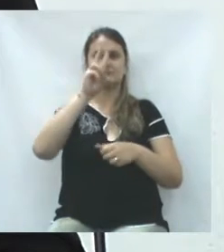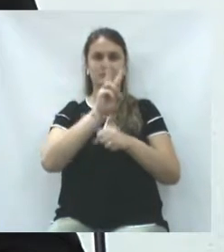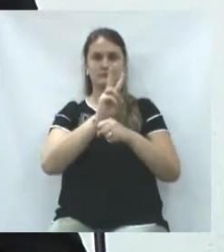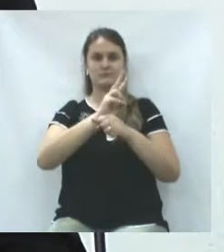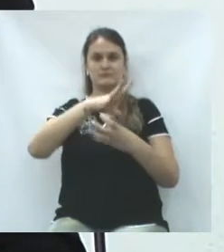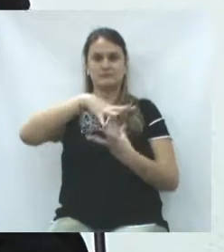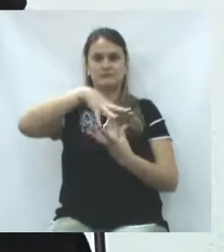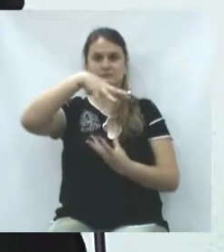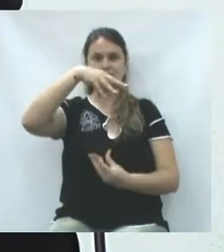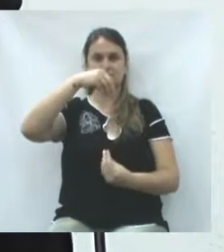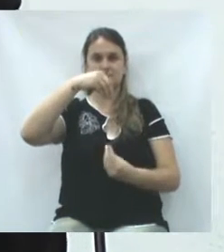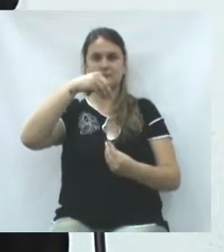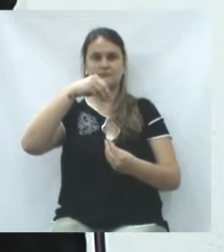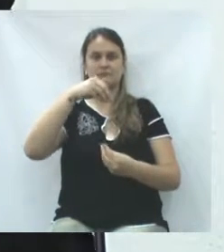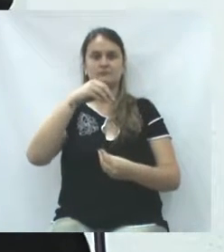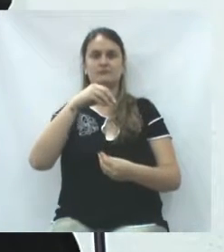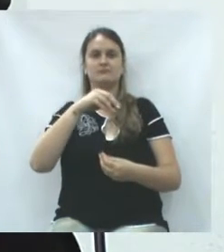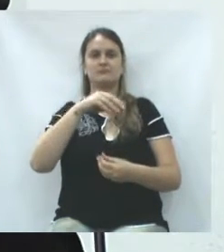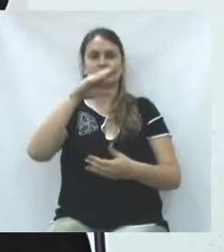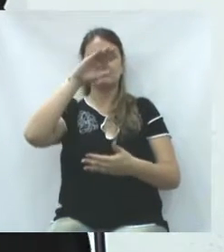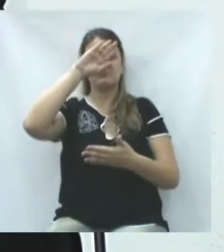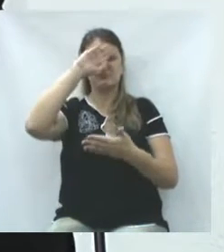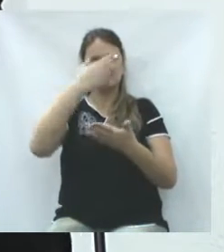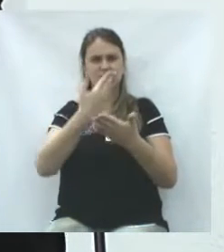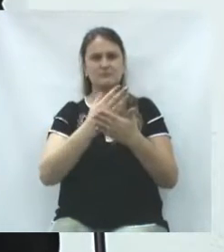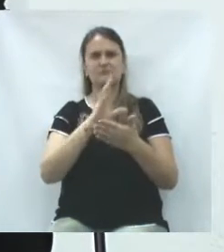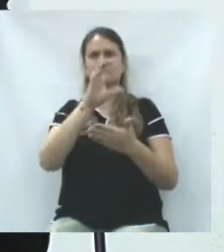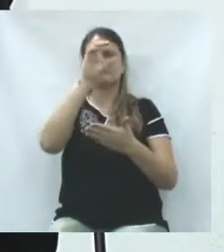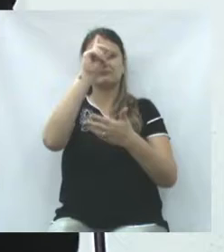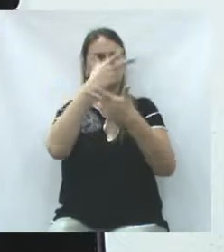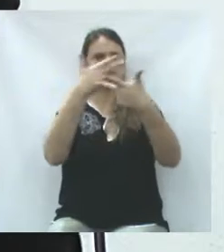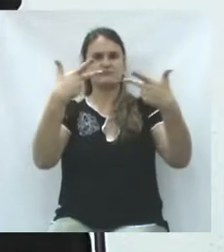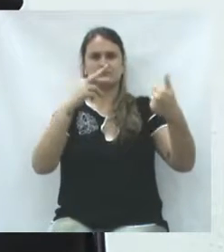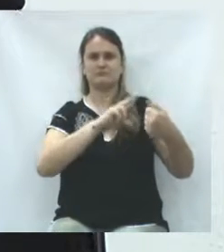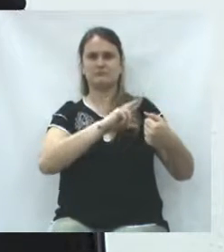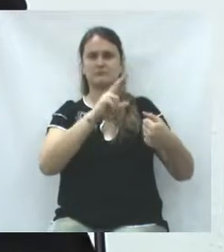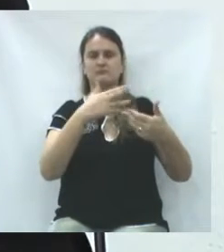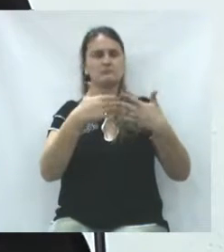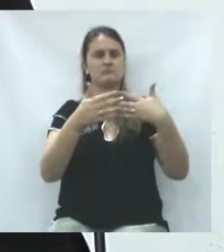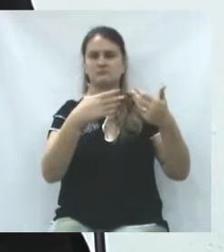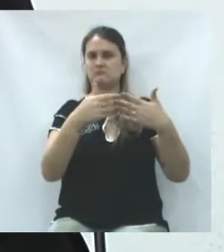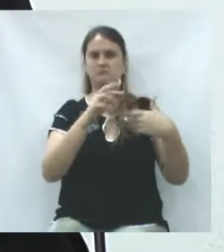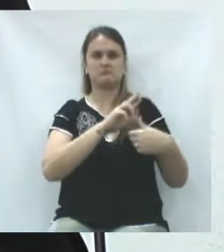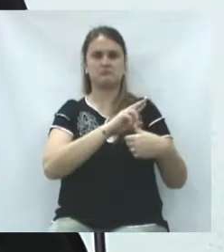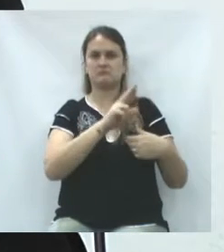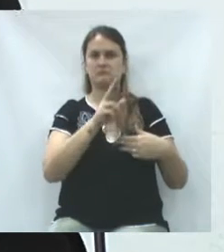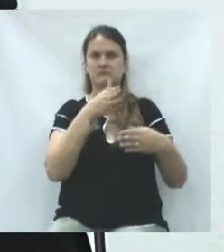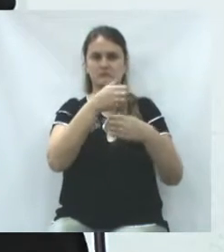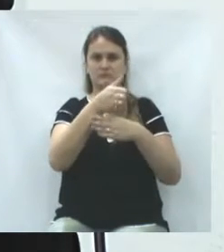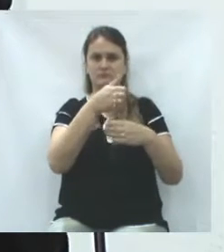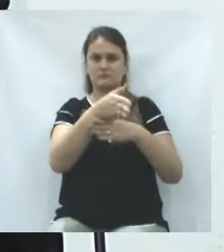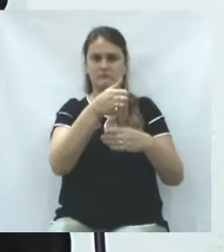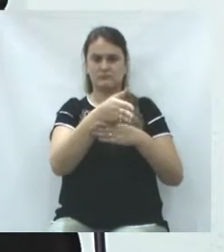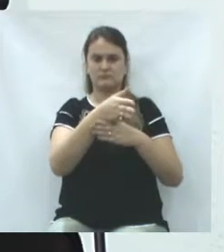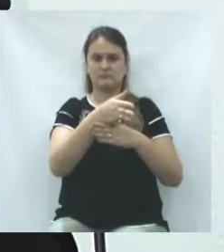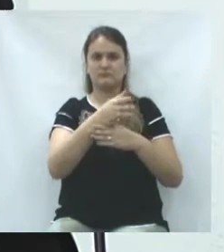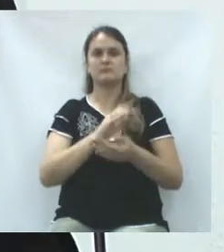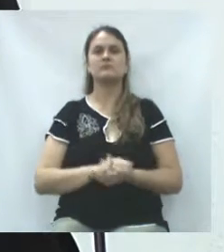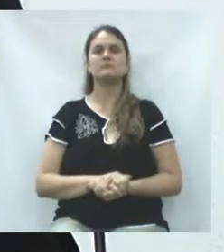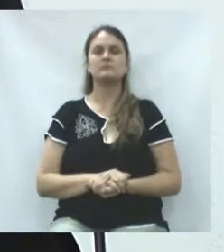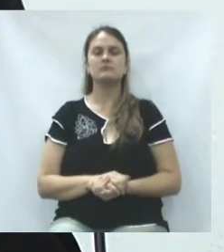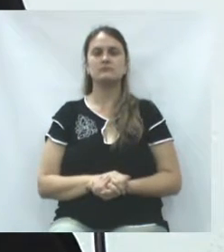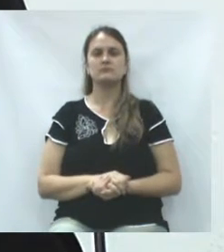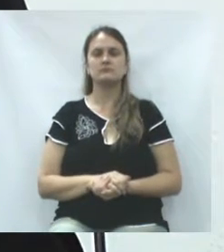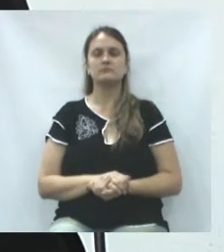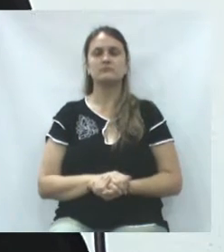da sua alma, através da religiosidade, independente da religião, que participe, ou que seja